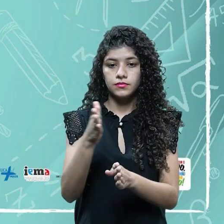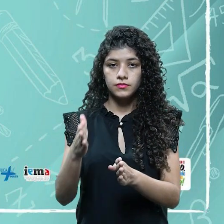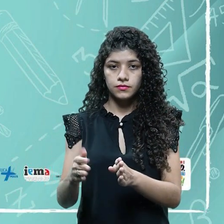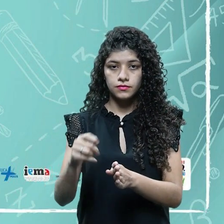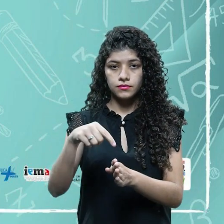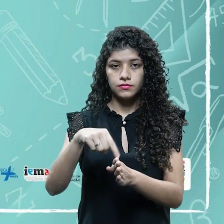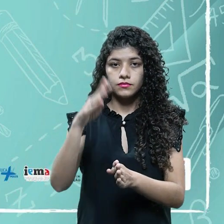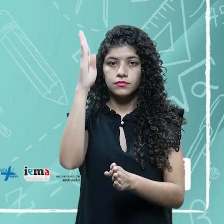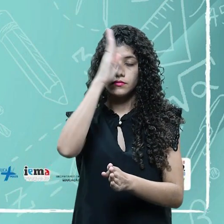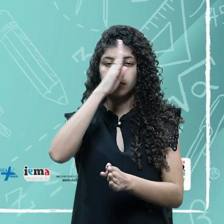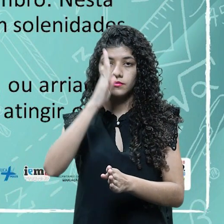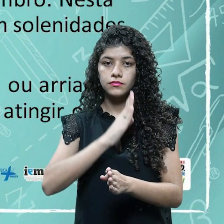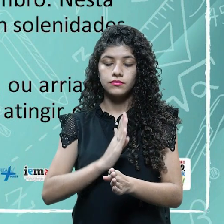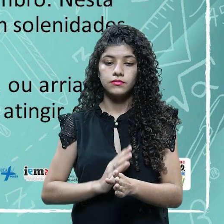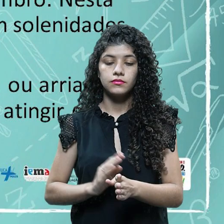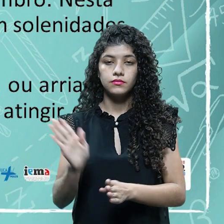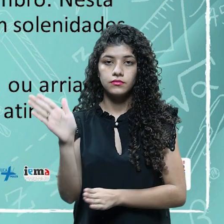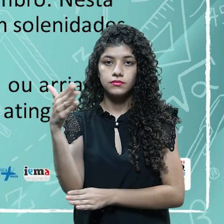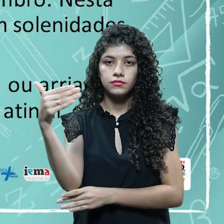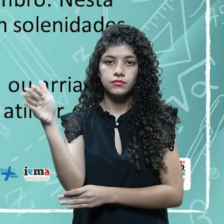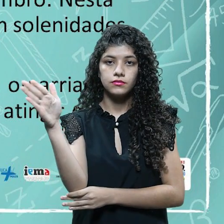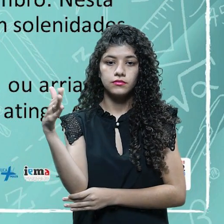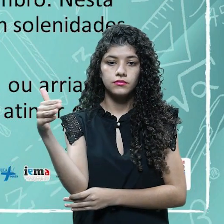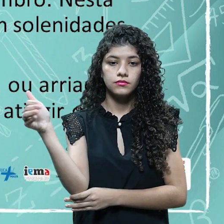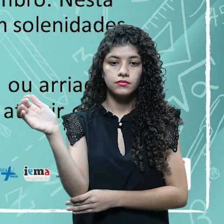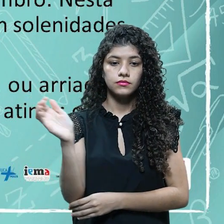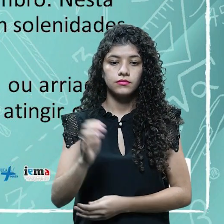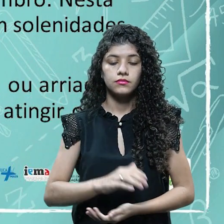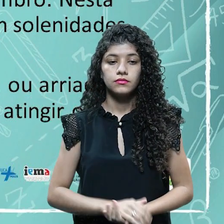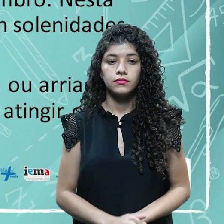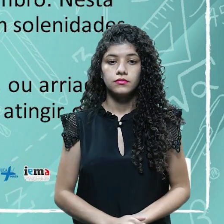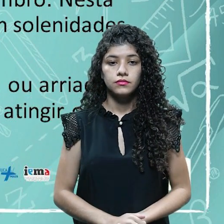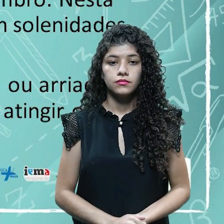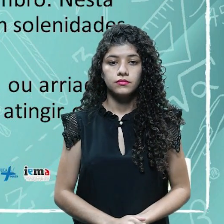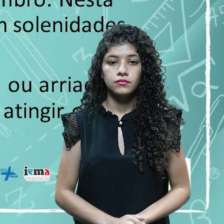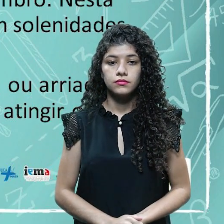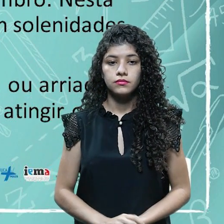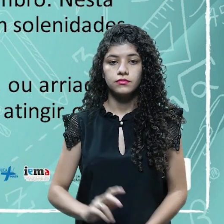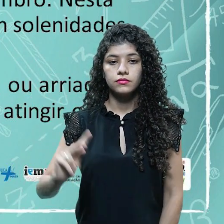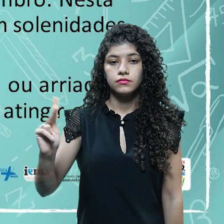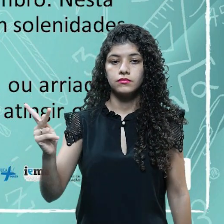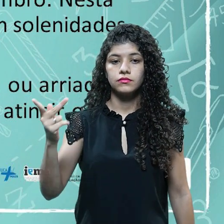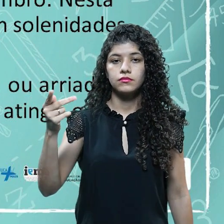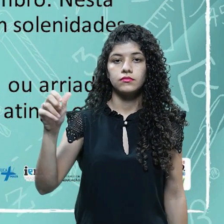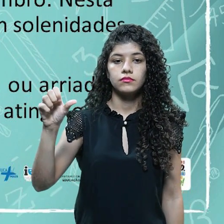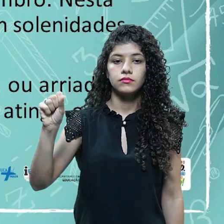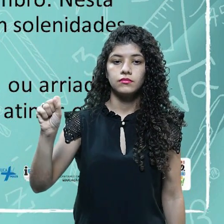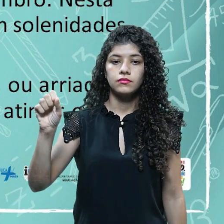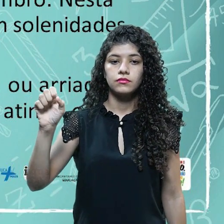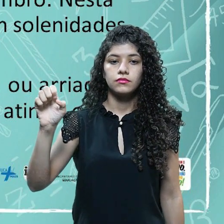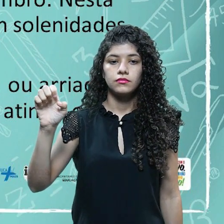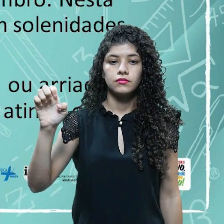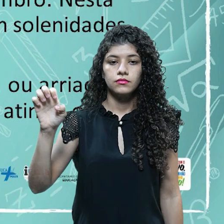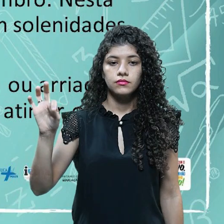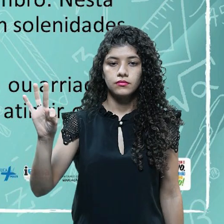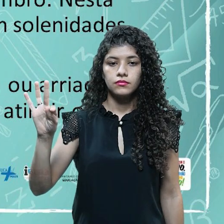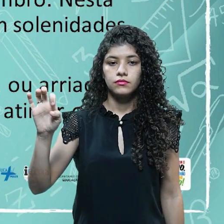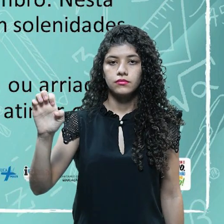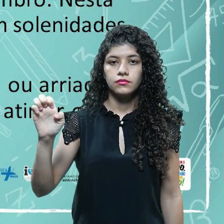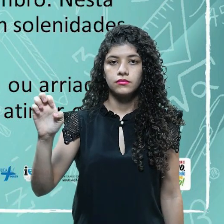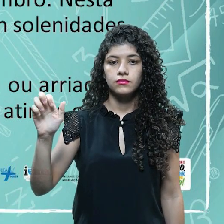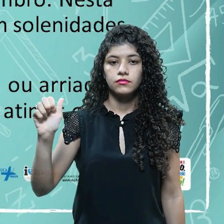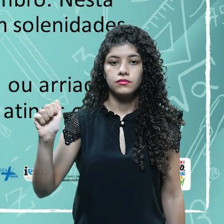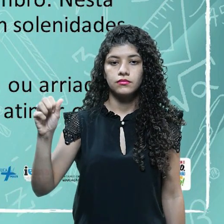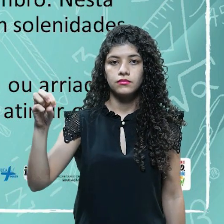à direita. E o hasteamento, né, que pode ser hasteada ou